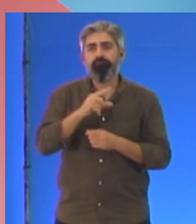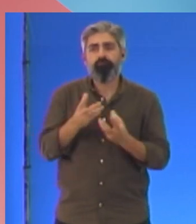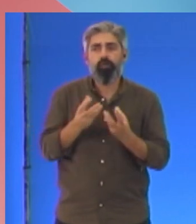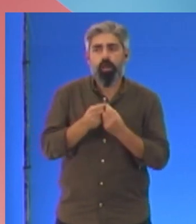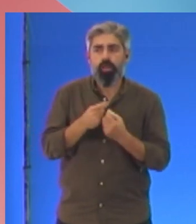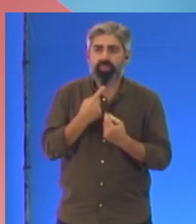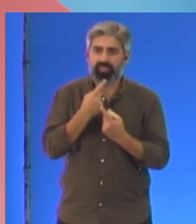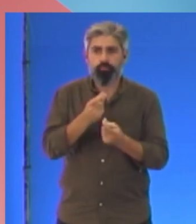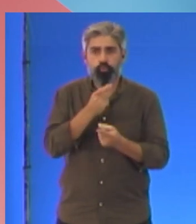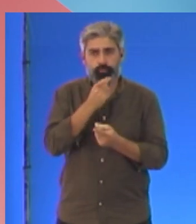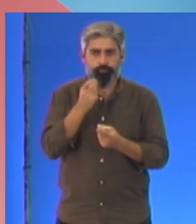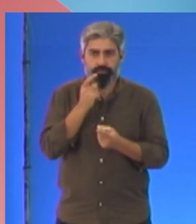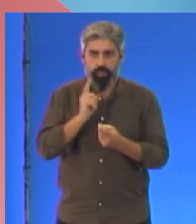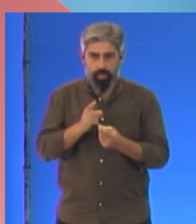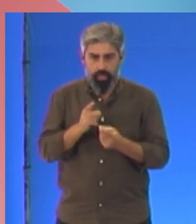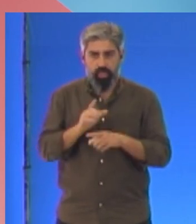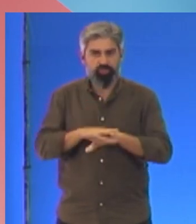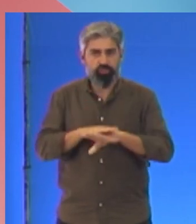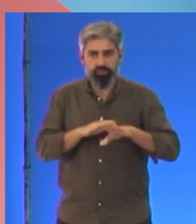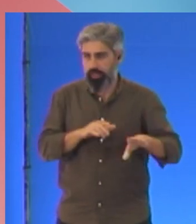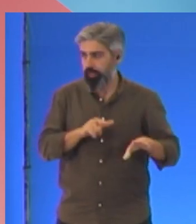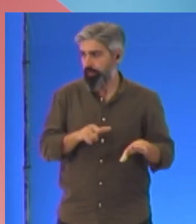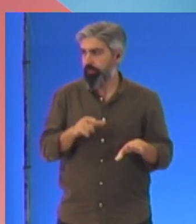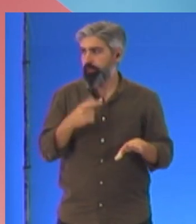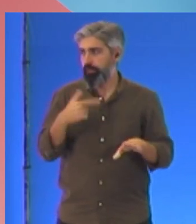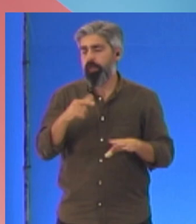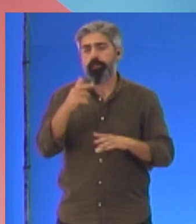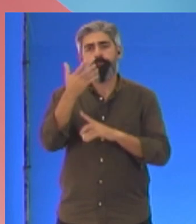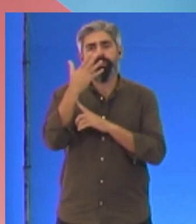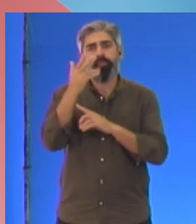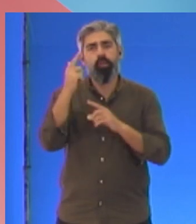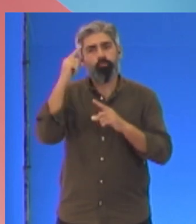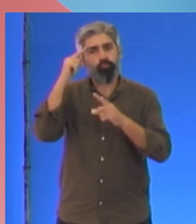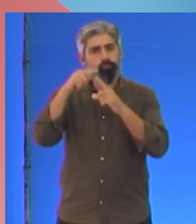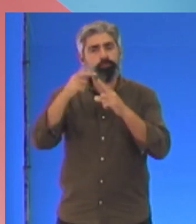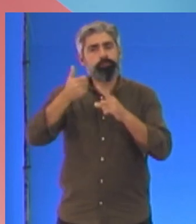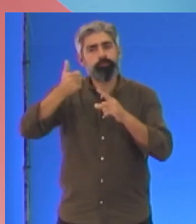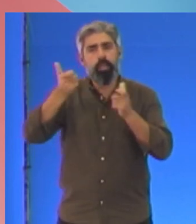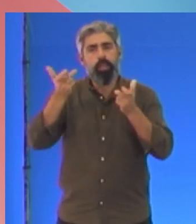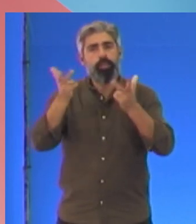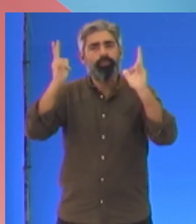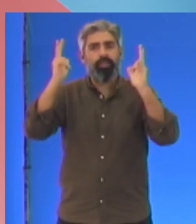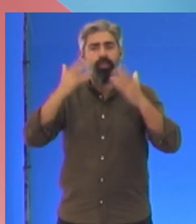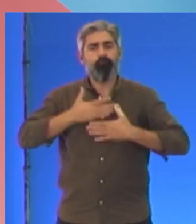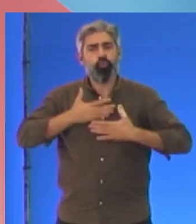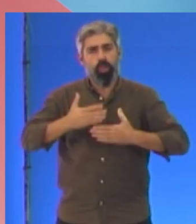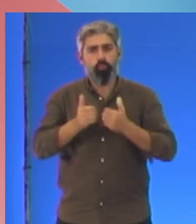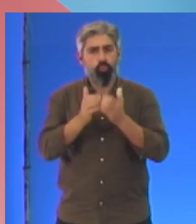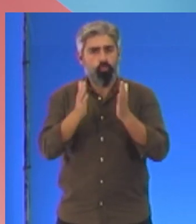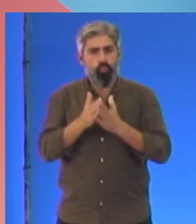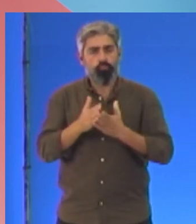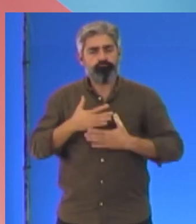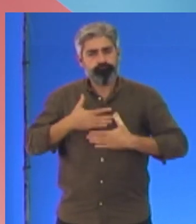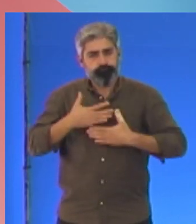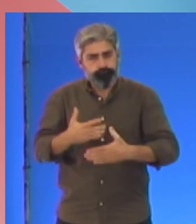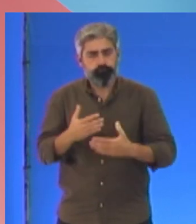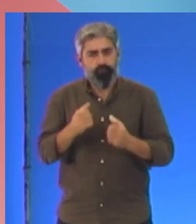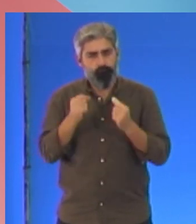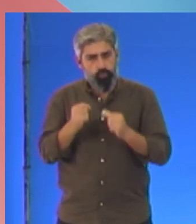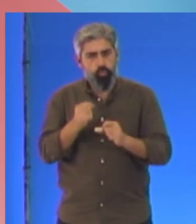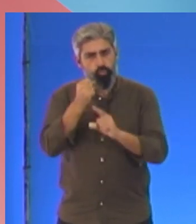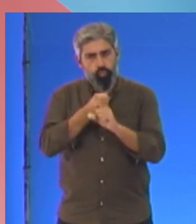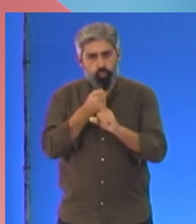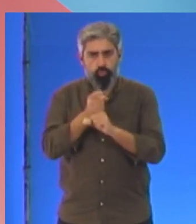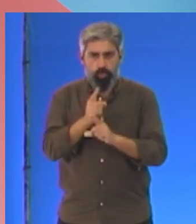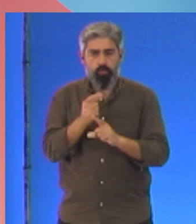do seu compromisso. Somos uma esquerda que tem a bandeira da liberdade, toda a vontade e toda a força para a luta que